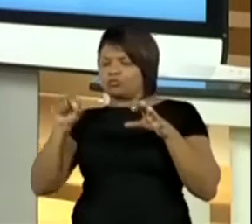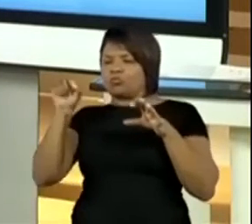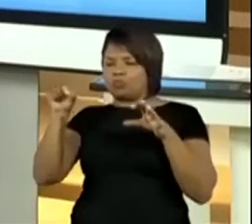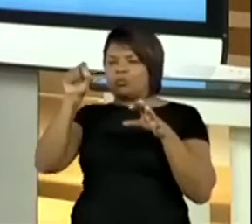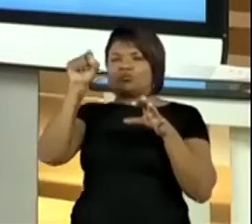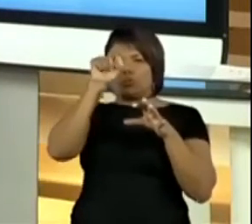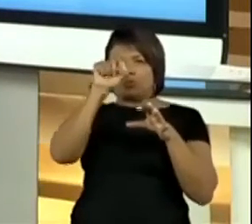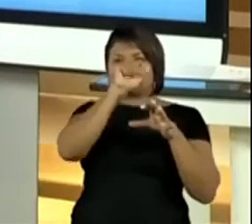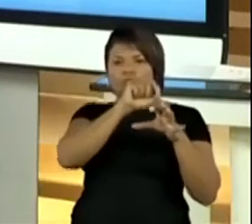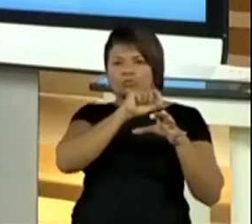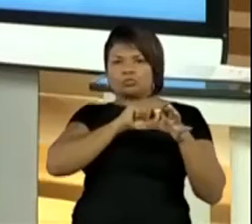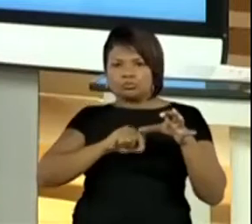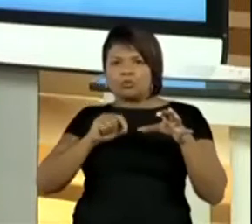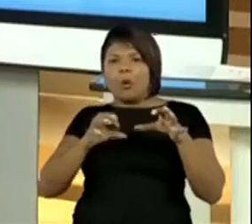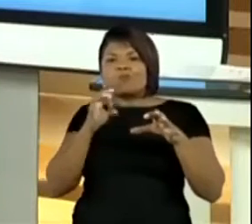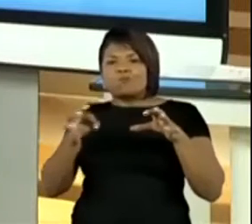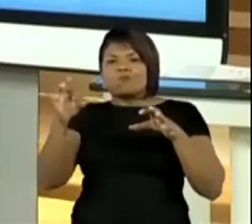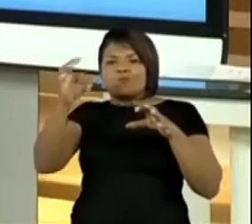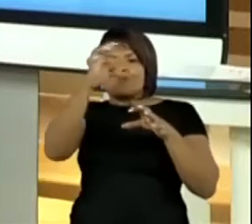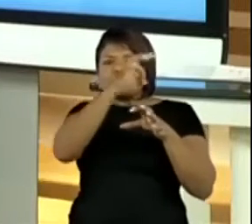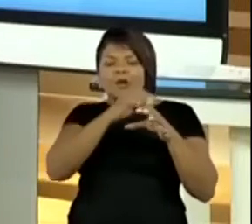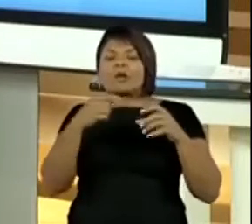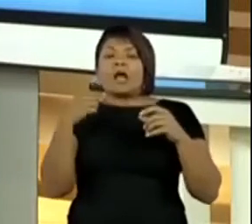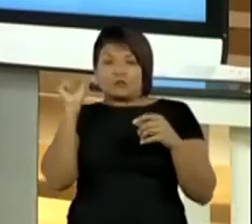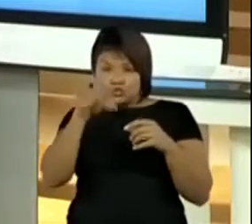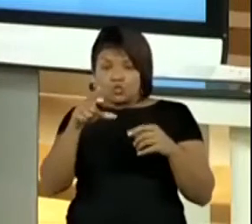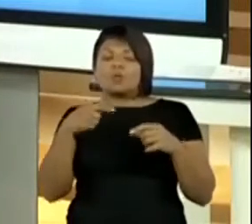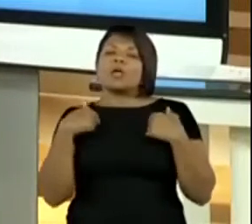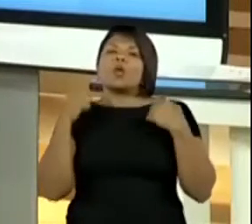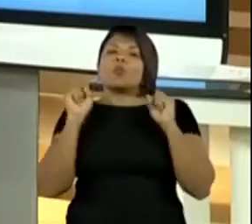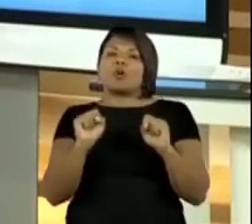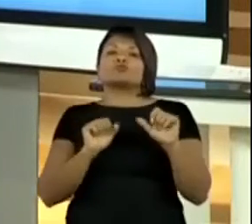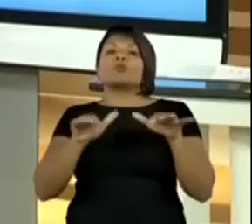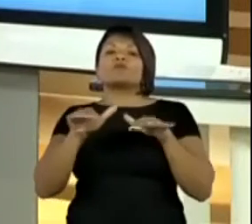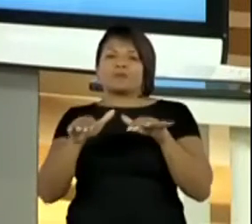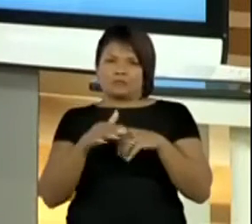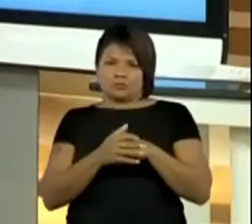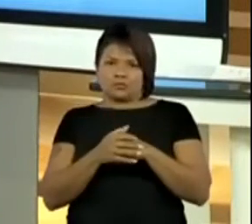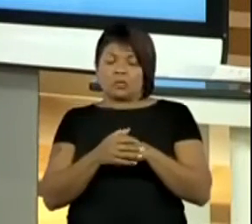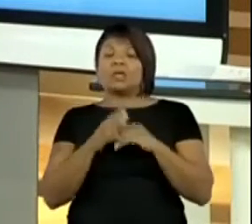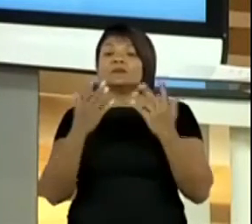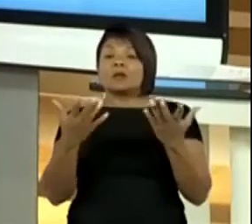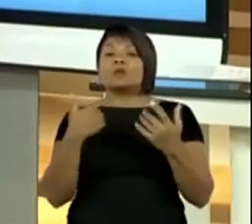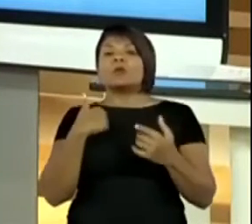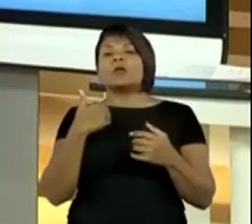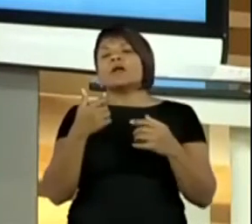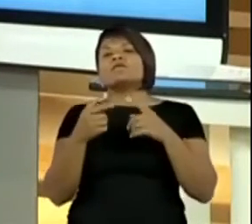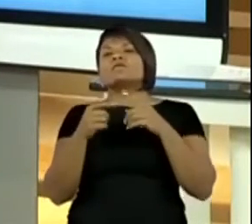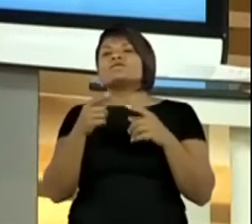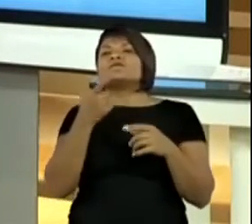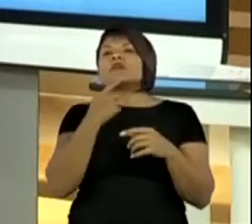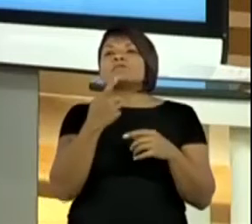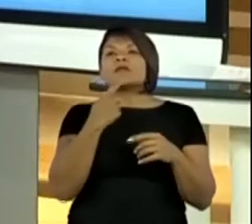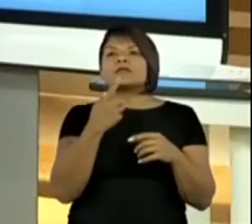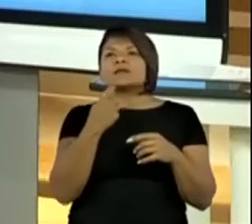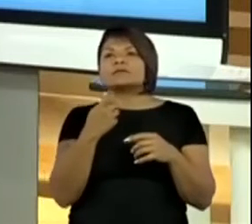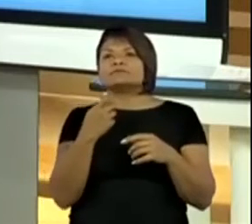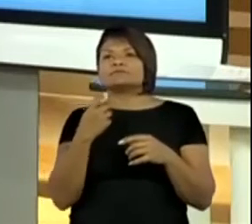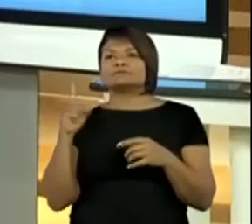Então, lá eu posso me movimentar. Então, eu vou estar movimentando a minha peça vermelha, essa daqui.